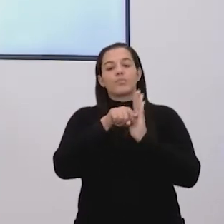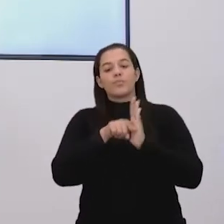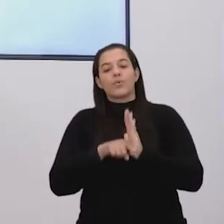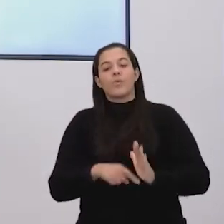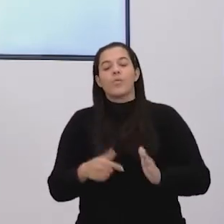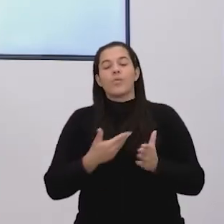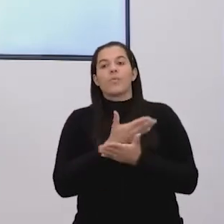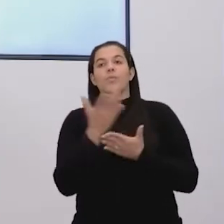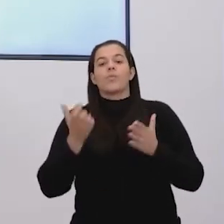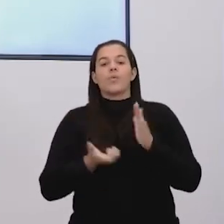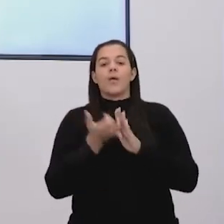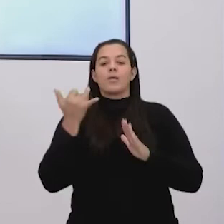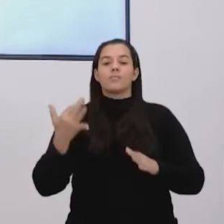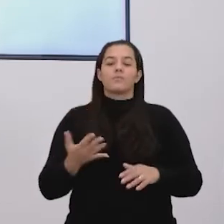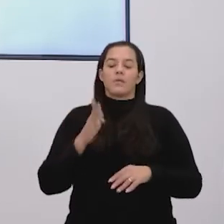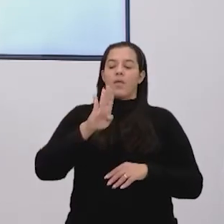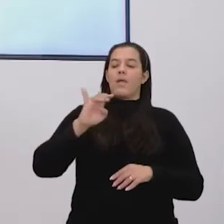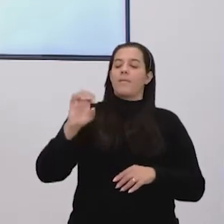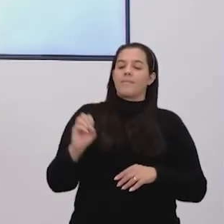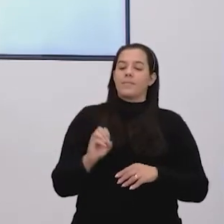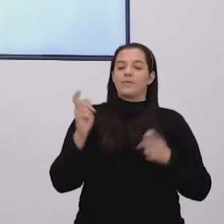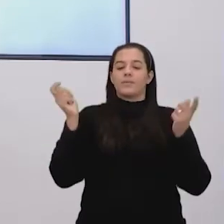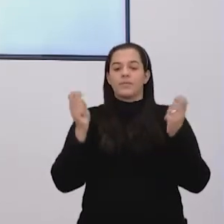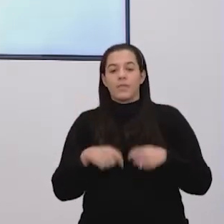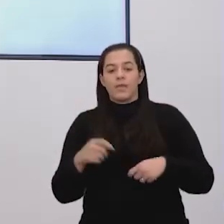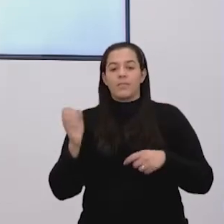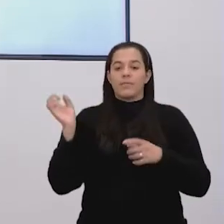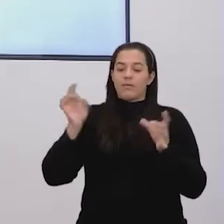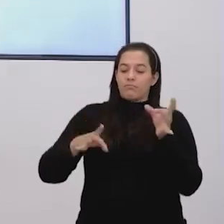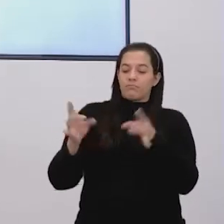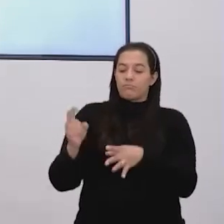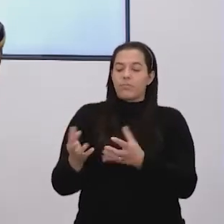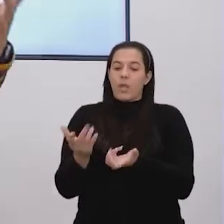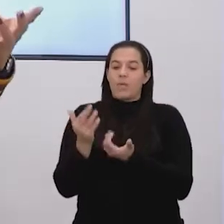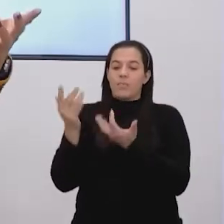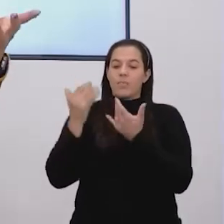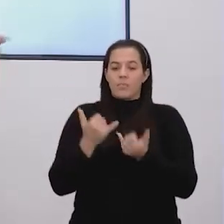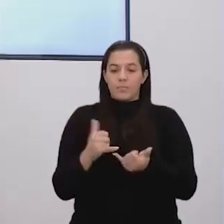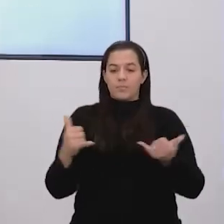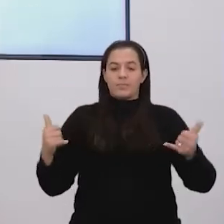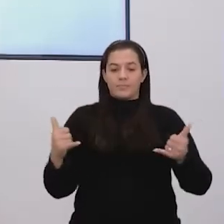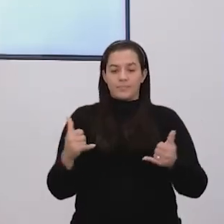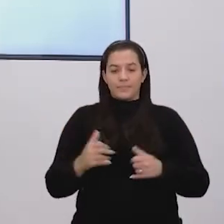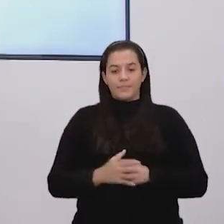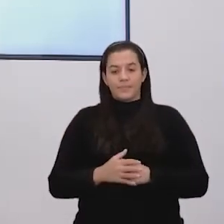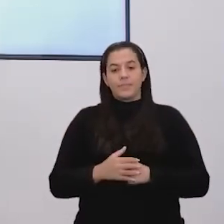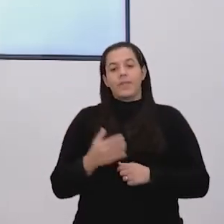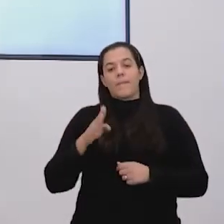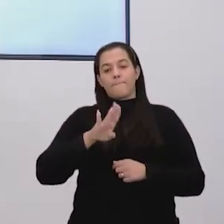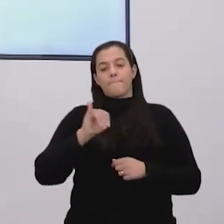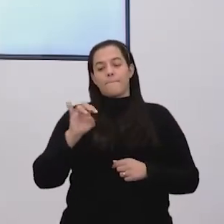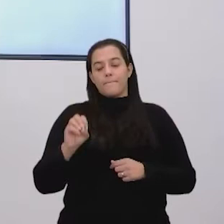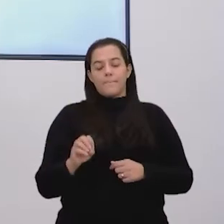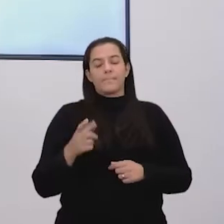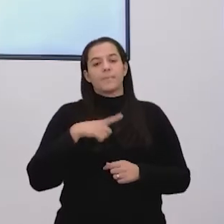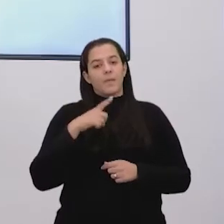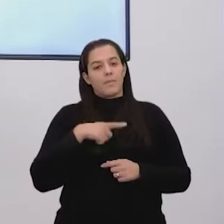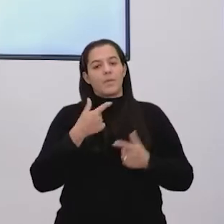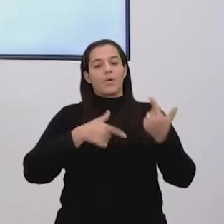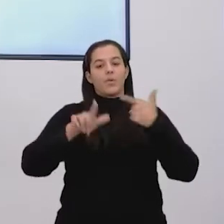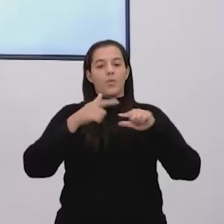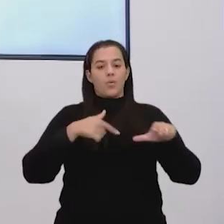são os tipos de biomassa que poderão servir como combustíveis para a matriz elétrica. Está certo que a biomassa a gente usa para